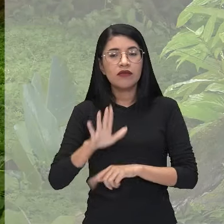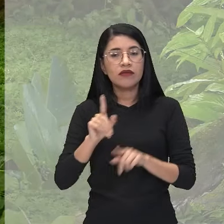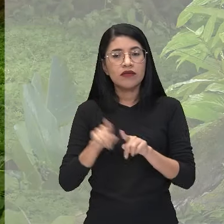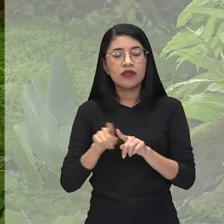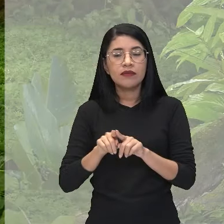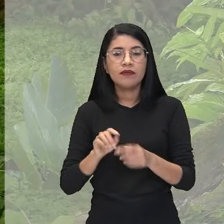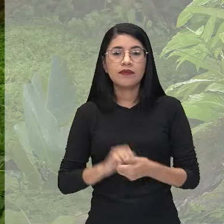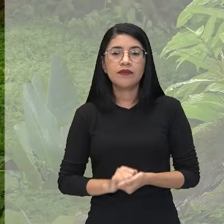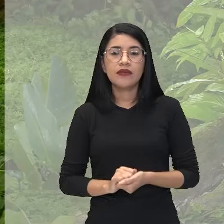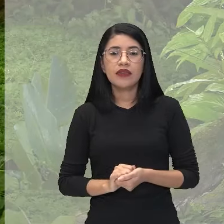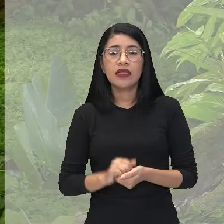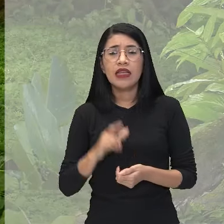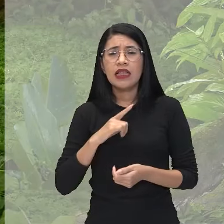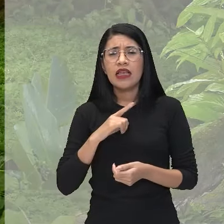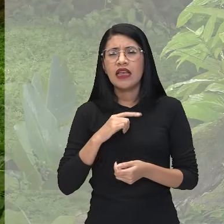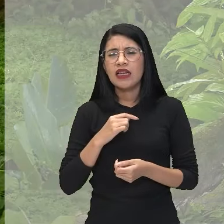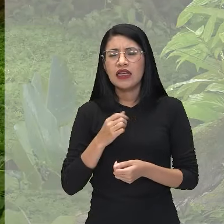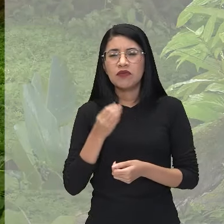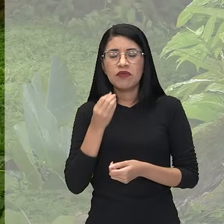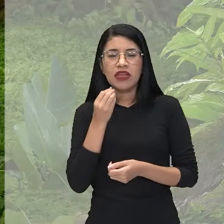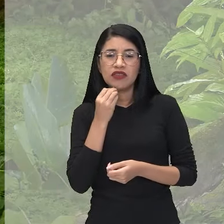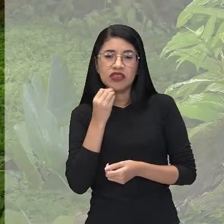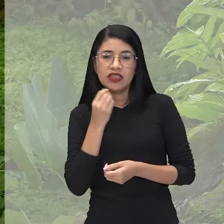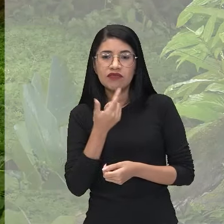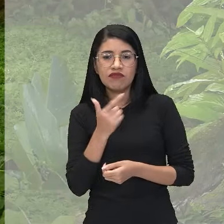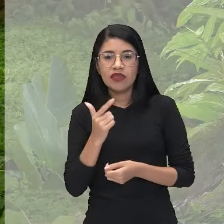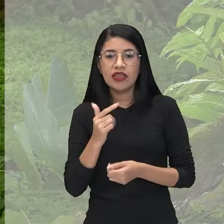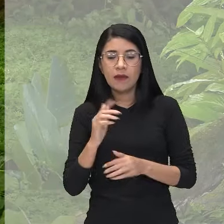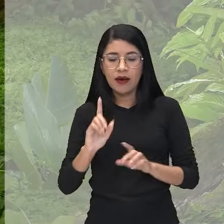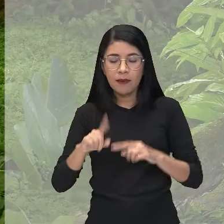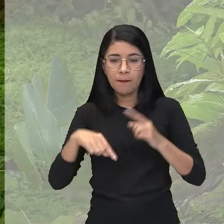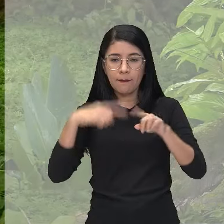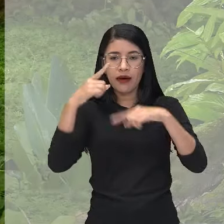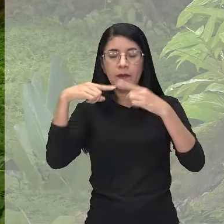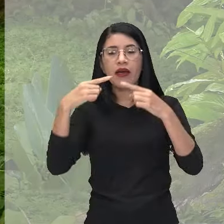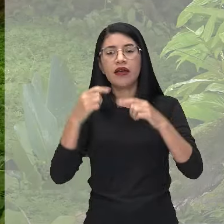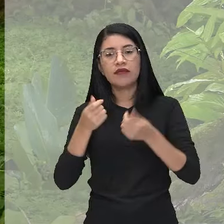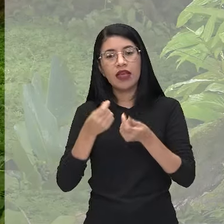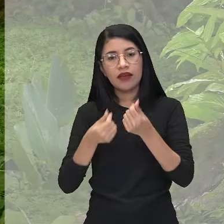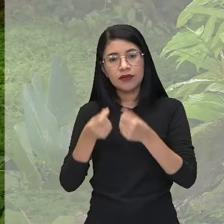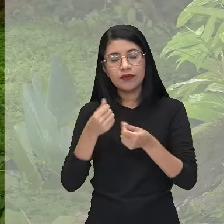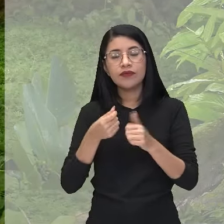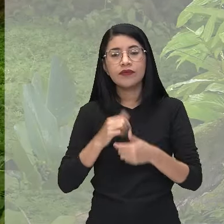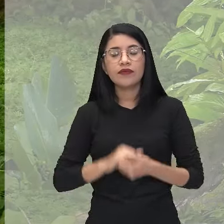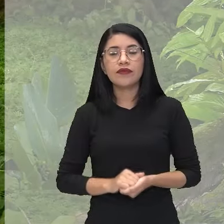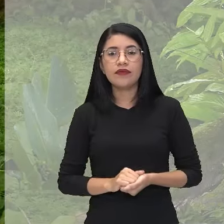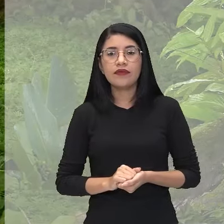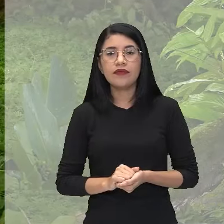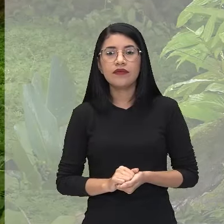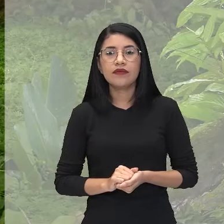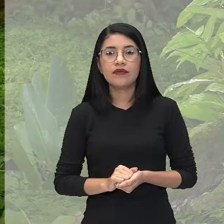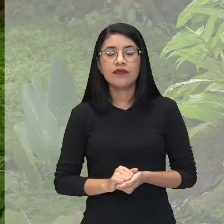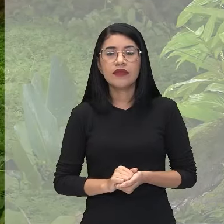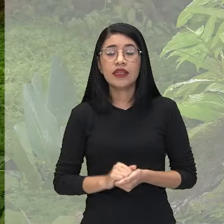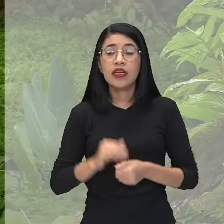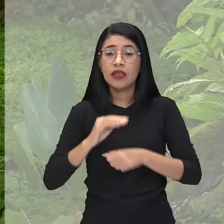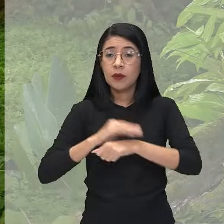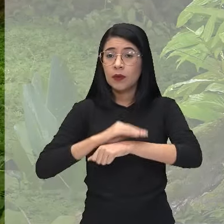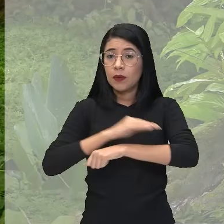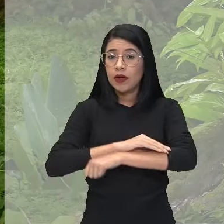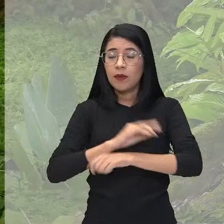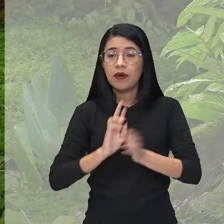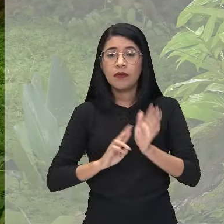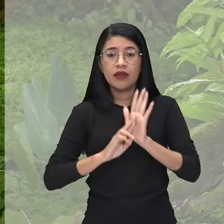quais têm sido dadas poucas chances de ascensão econômica. Continuando, o Sapo